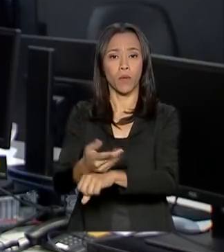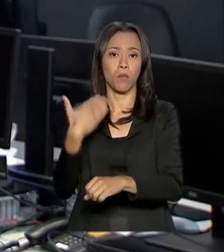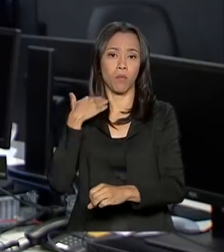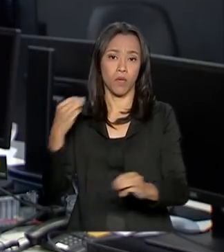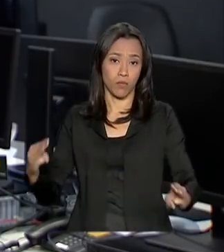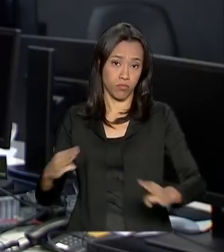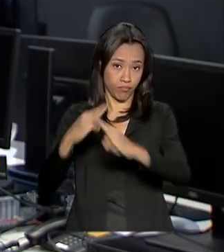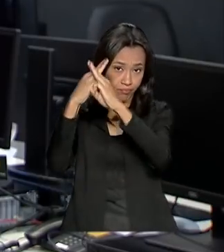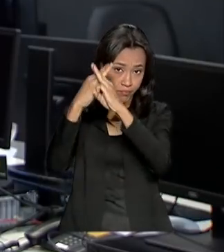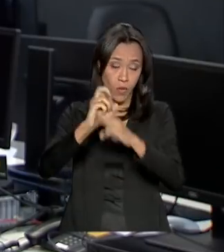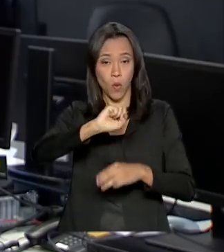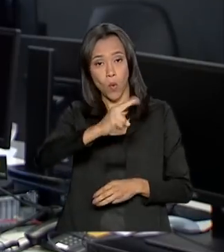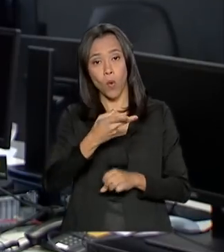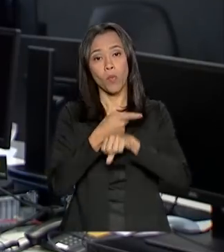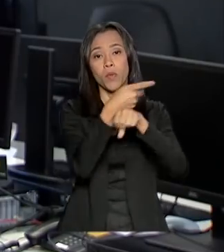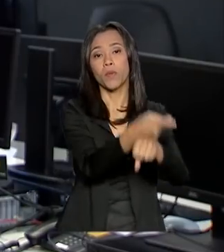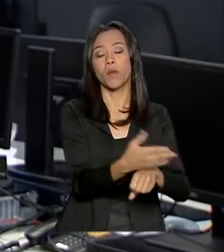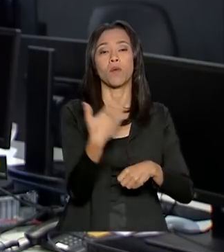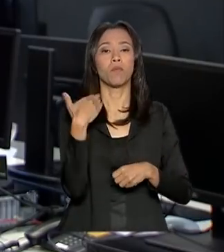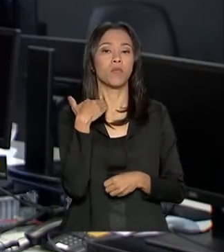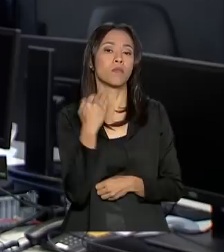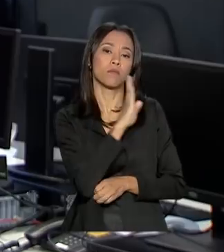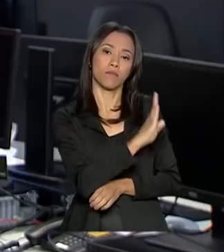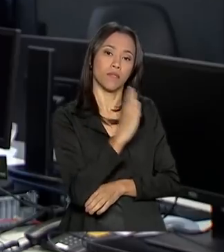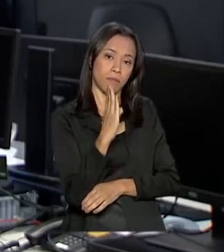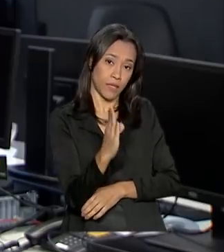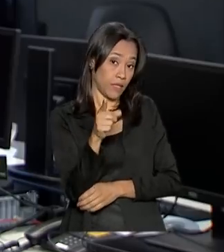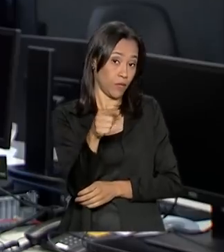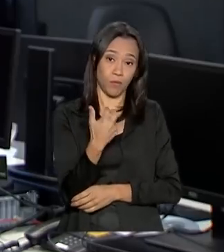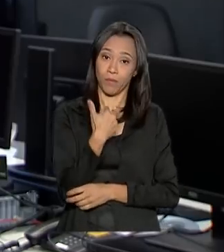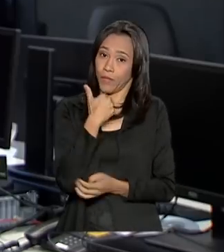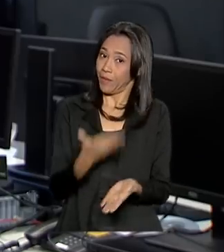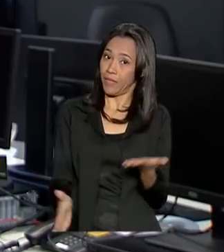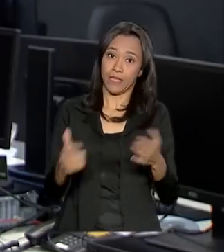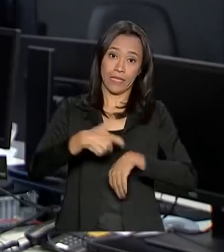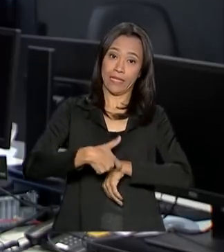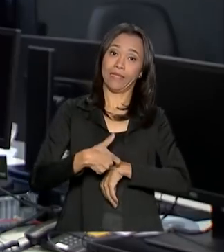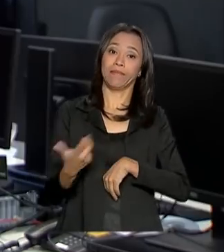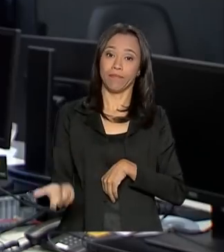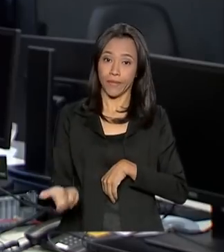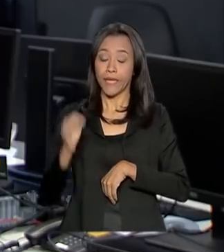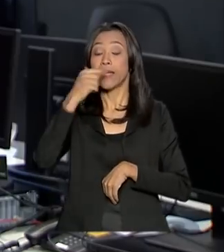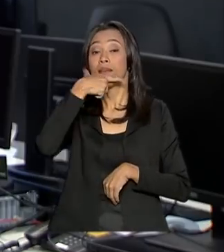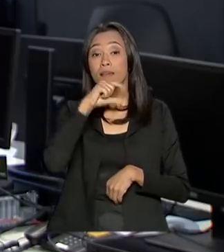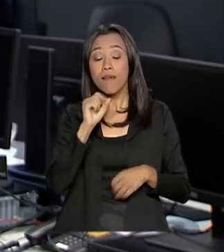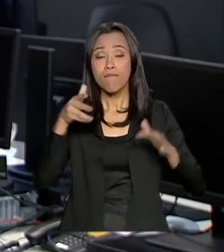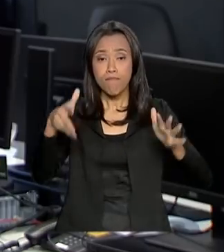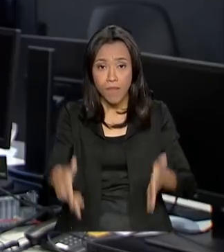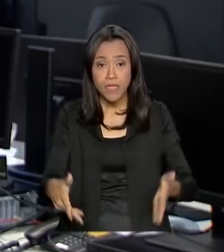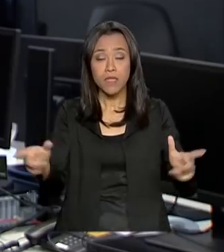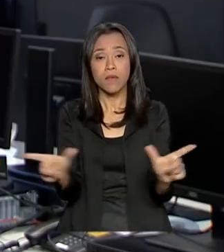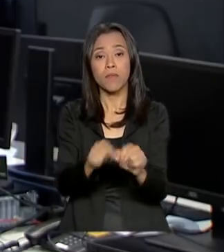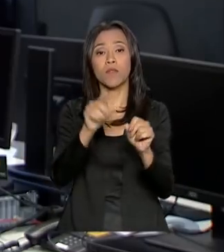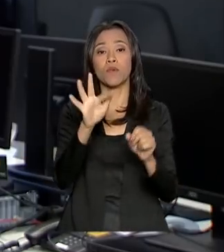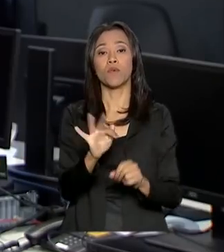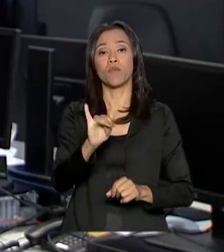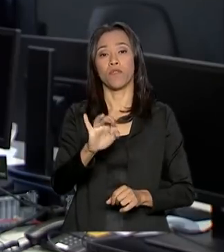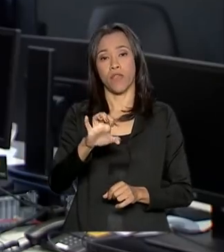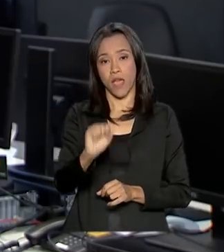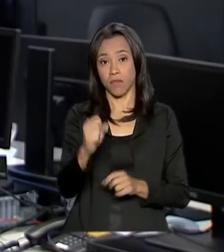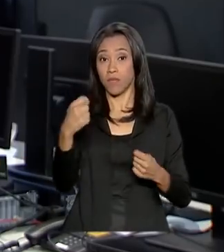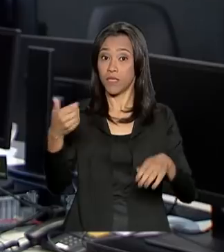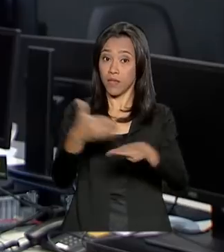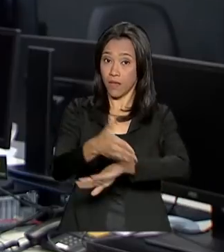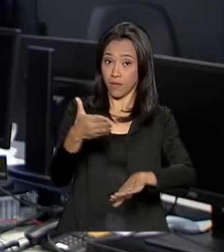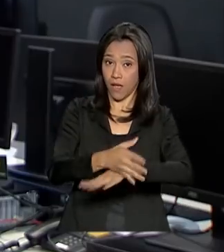Federal ou do Banco do Brasil. Então, nada de perder tempo, viu? Quem for participante do FIES tem que acessar o sistema no